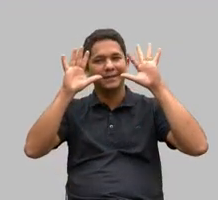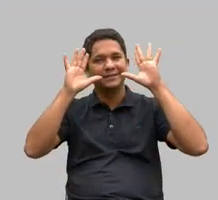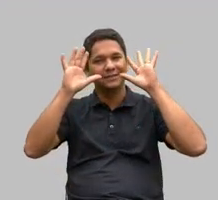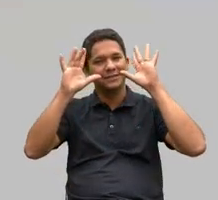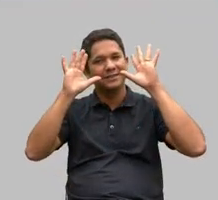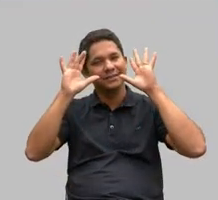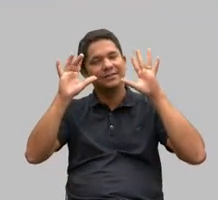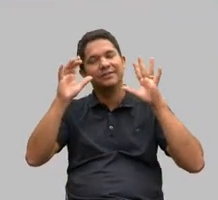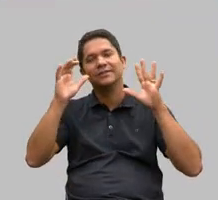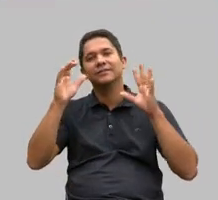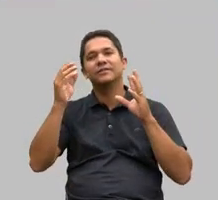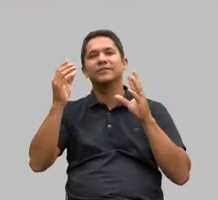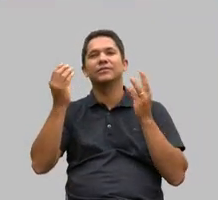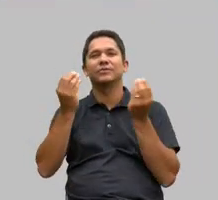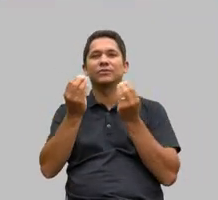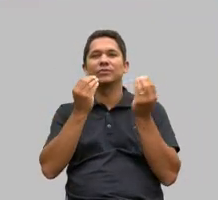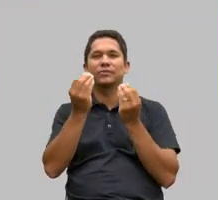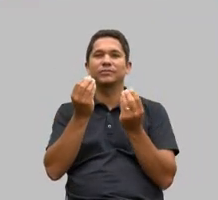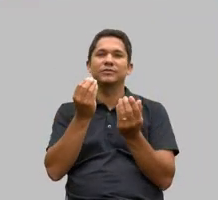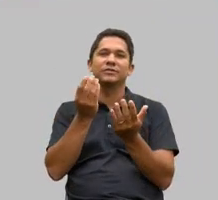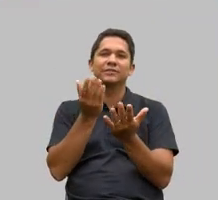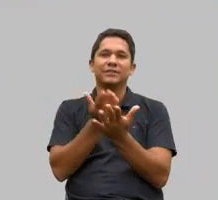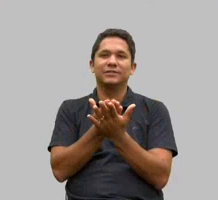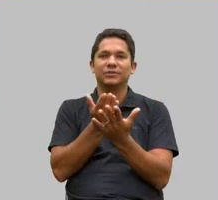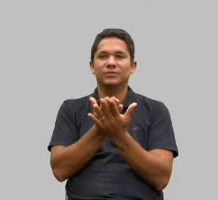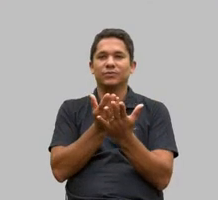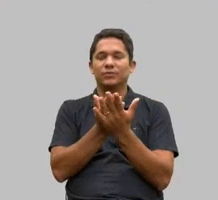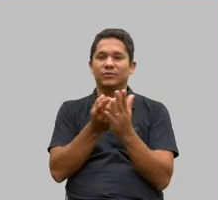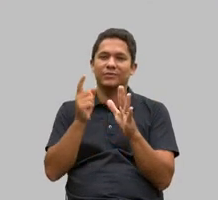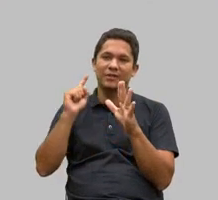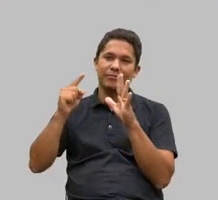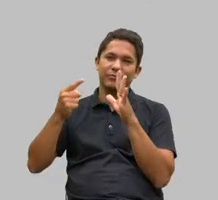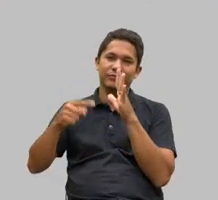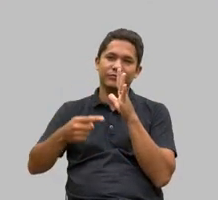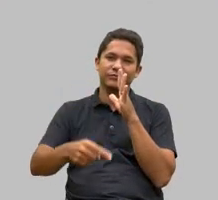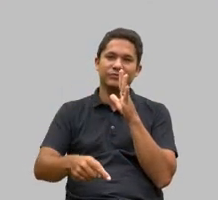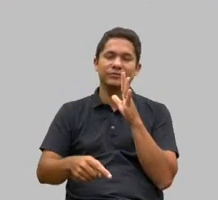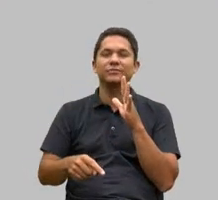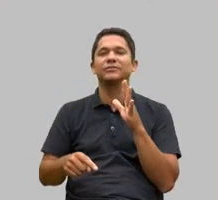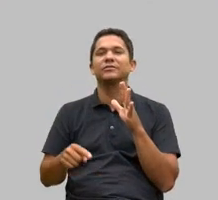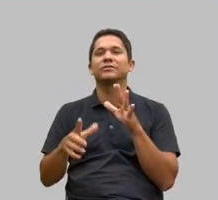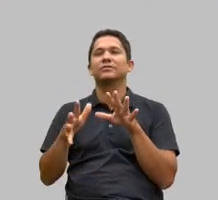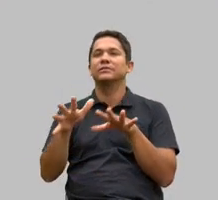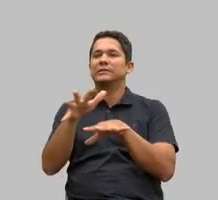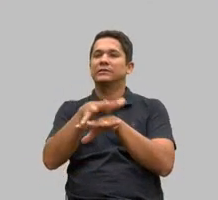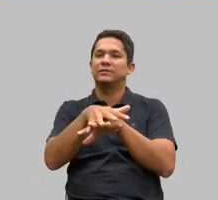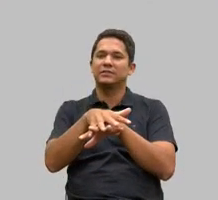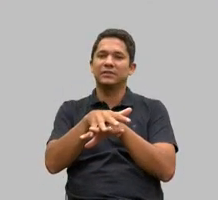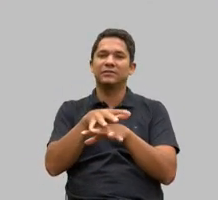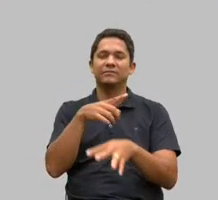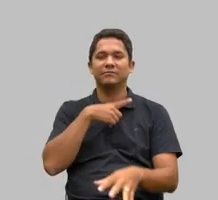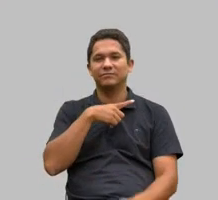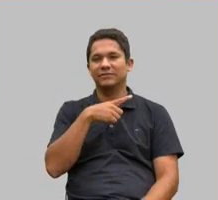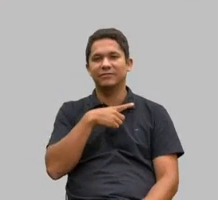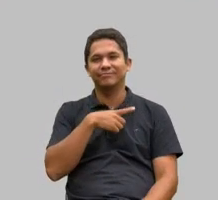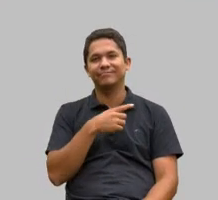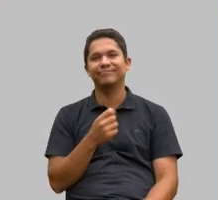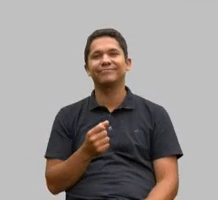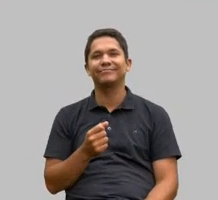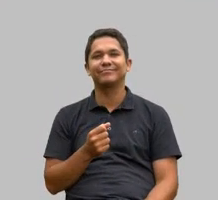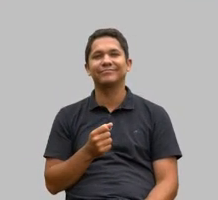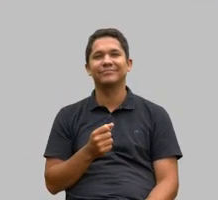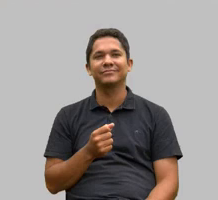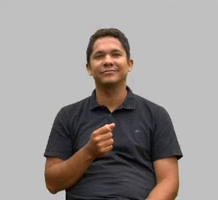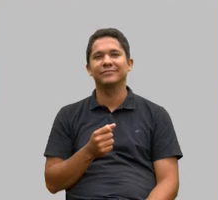cabeça de estudo de aprofundamento de integração que aquilo aconteceu e a